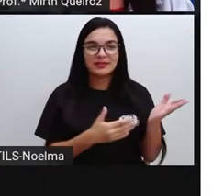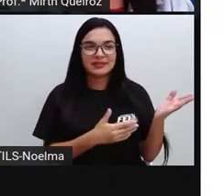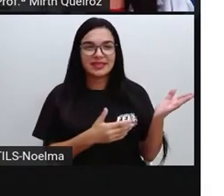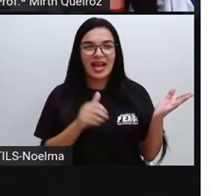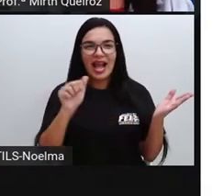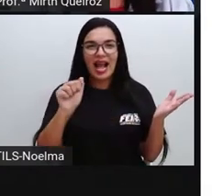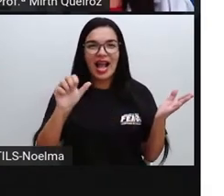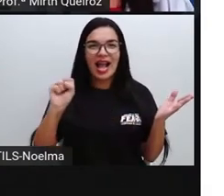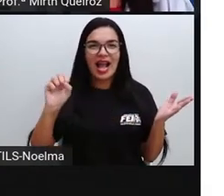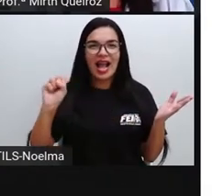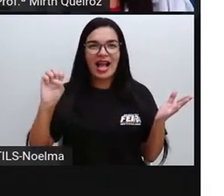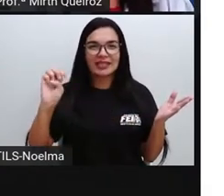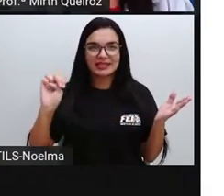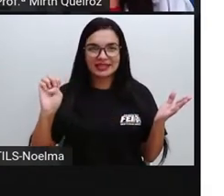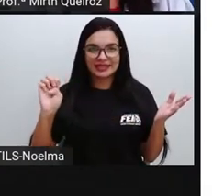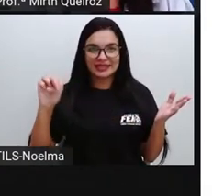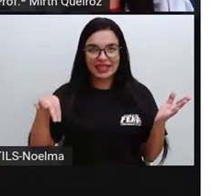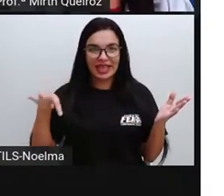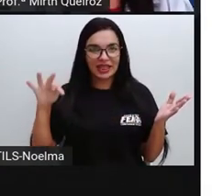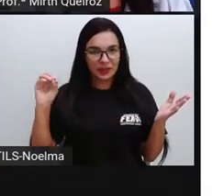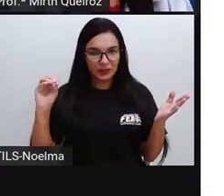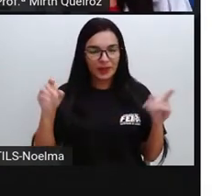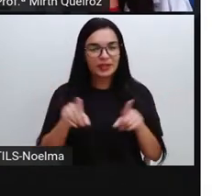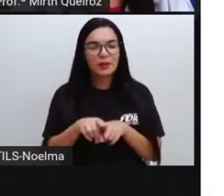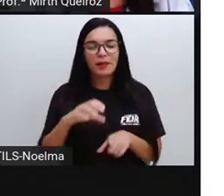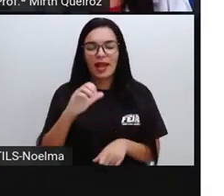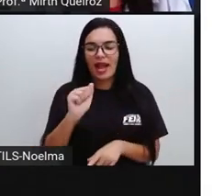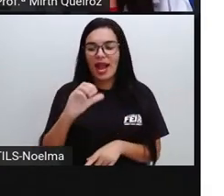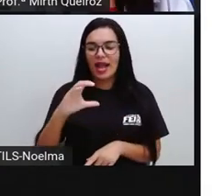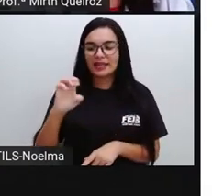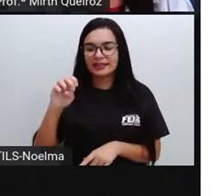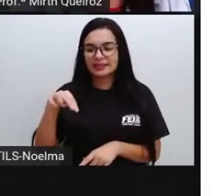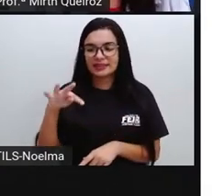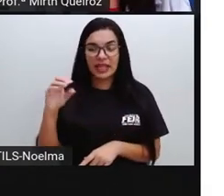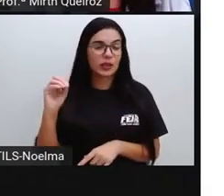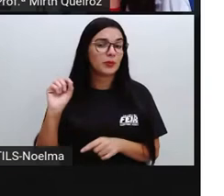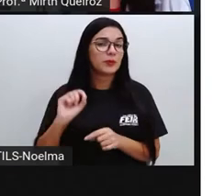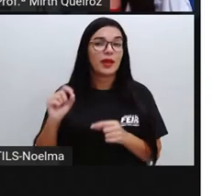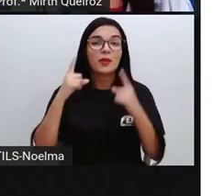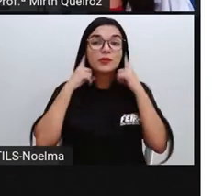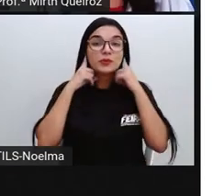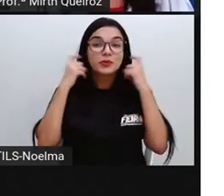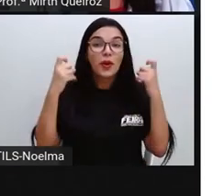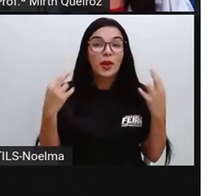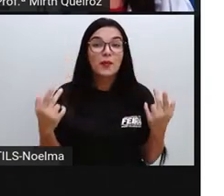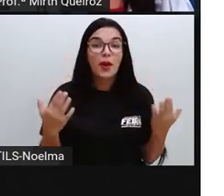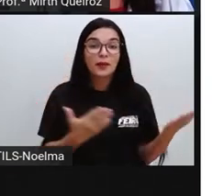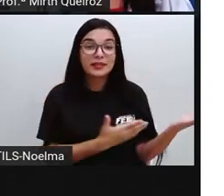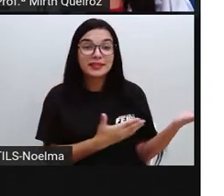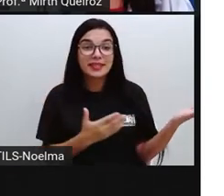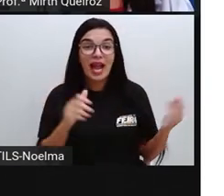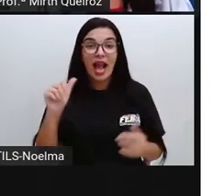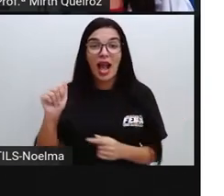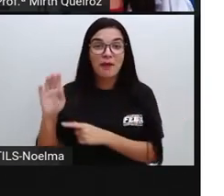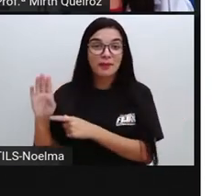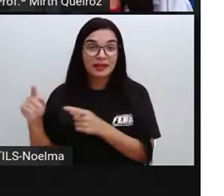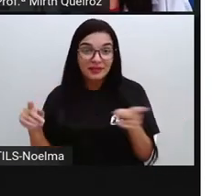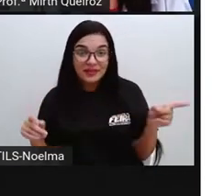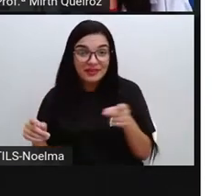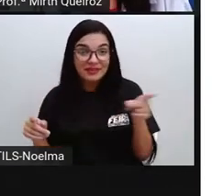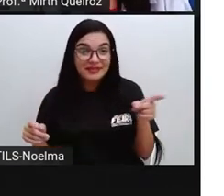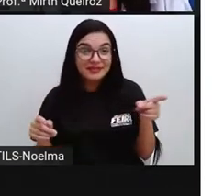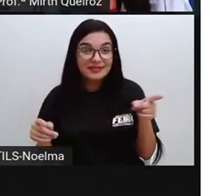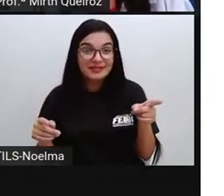com SS e acento com C. Acento, acento, o som é o mesmo. A escrita é diferente, um é com SS,